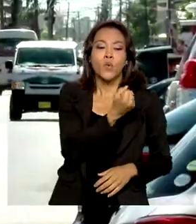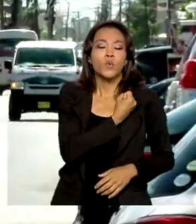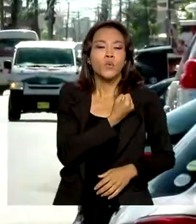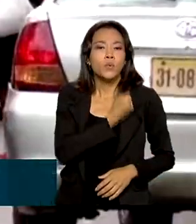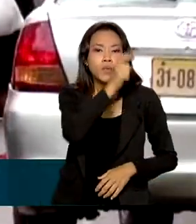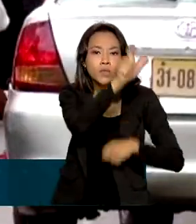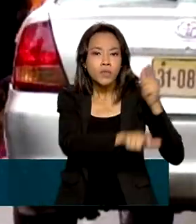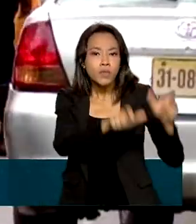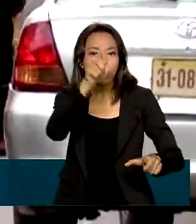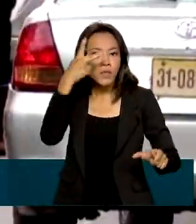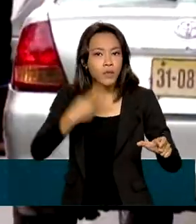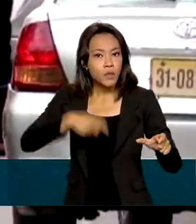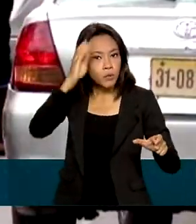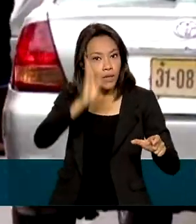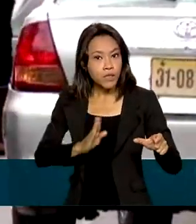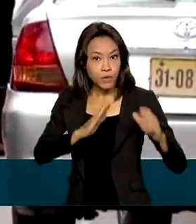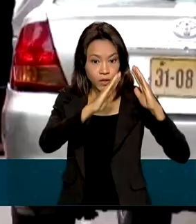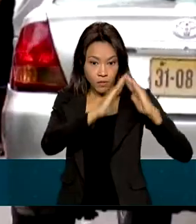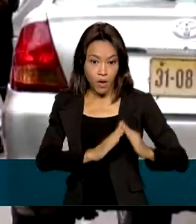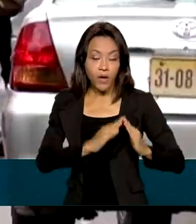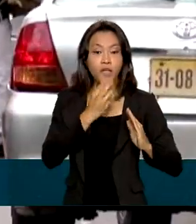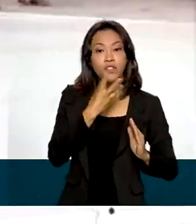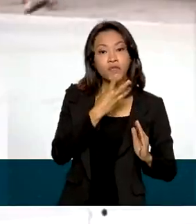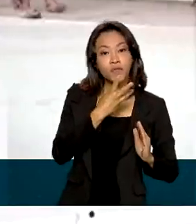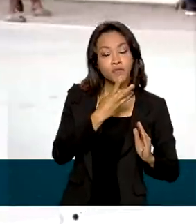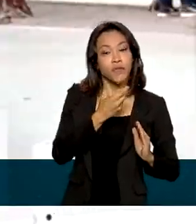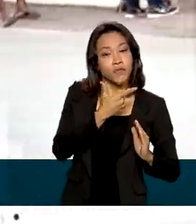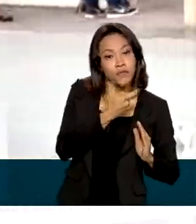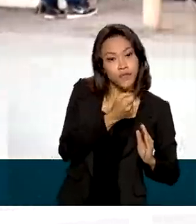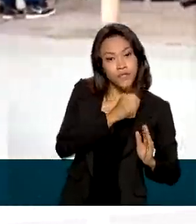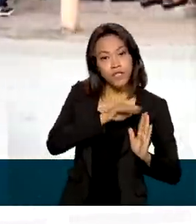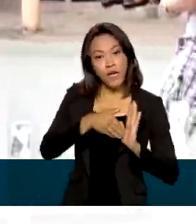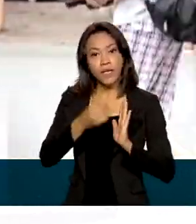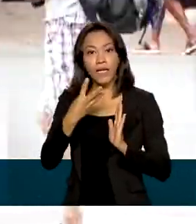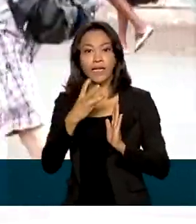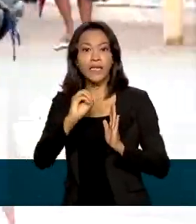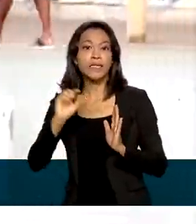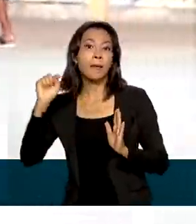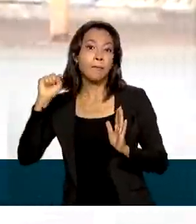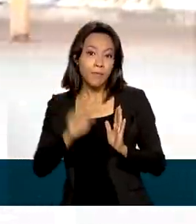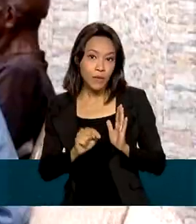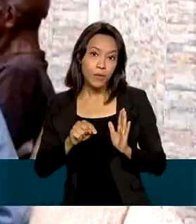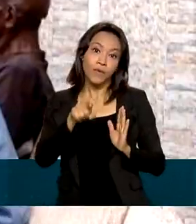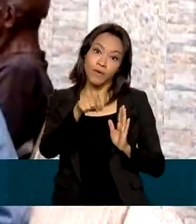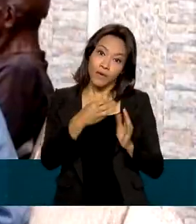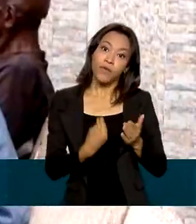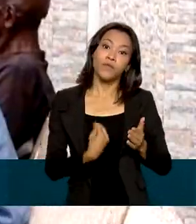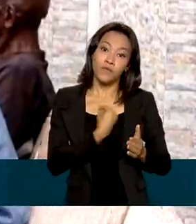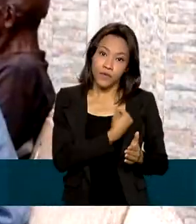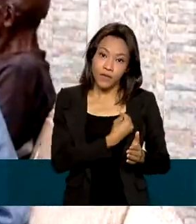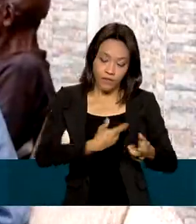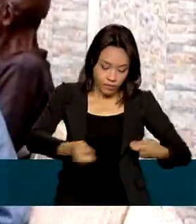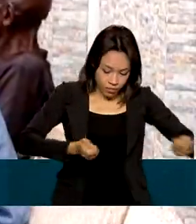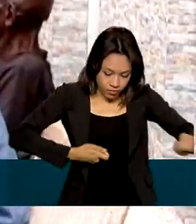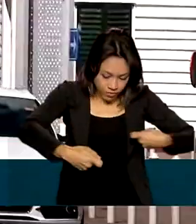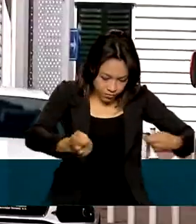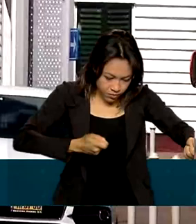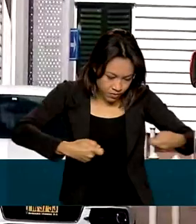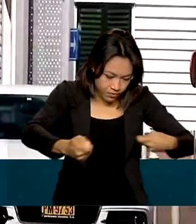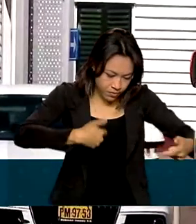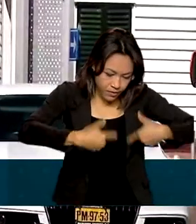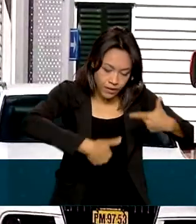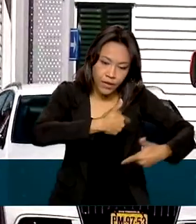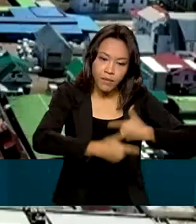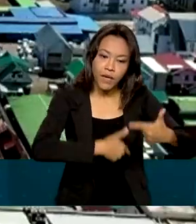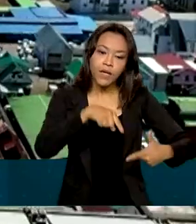vivem aqui está entre 20 a 30 mil. Muitos são garimpeiros ilegais. Quase todos frequentam um